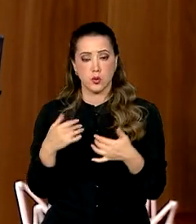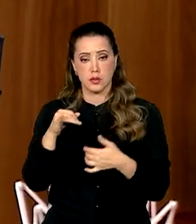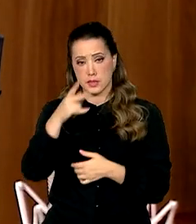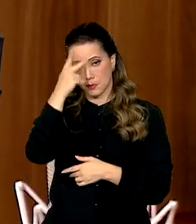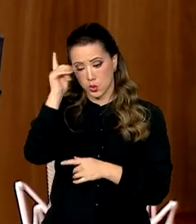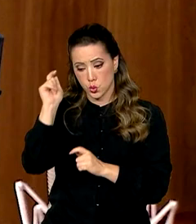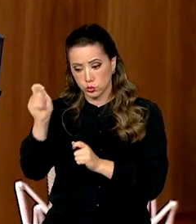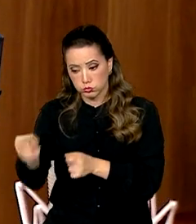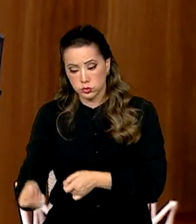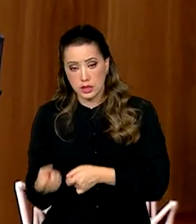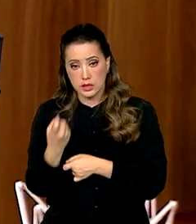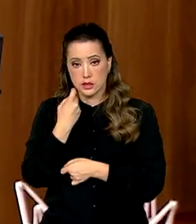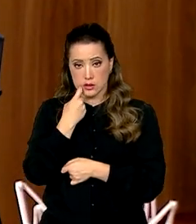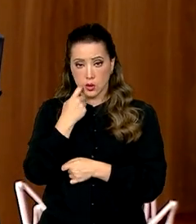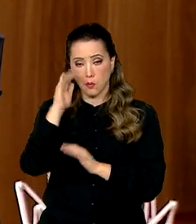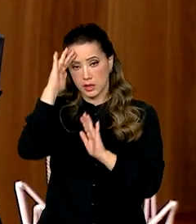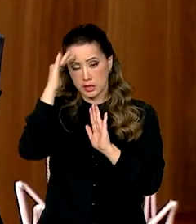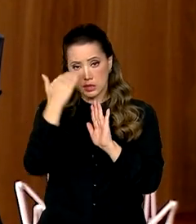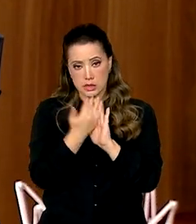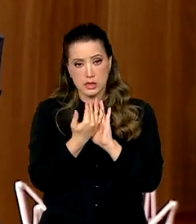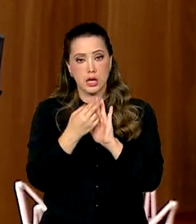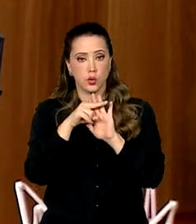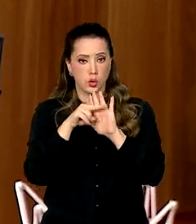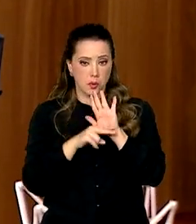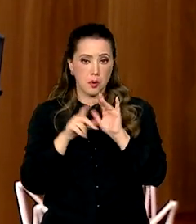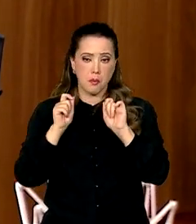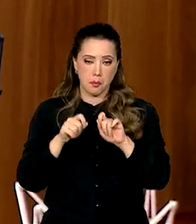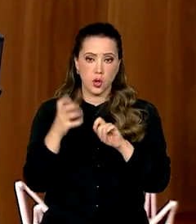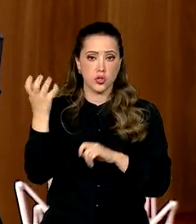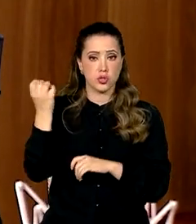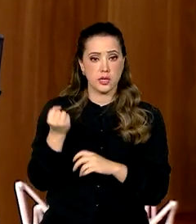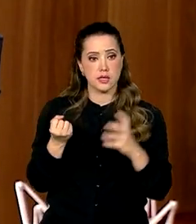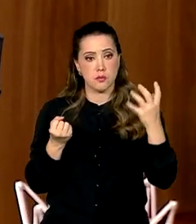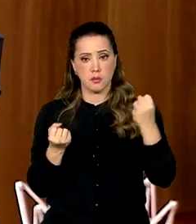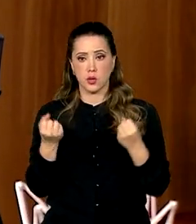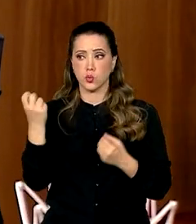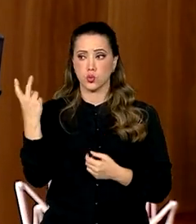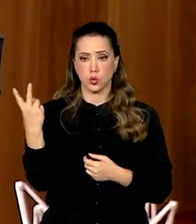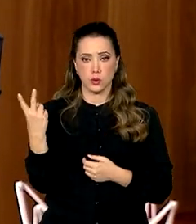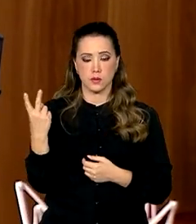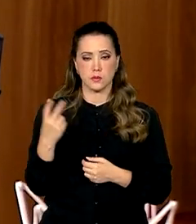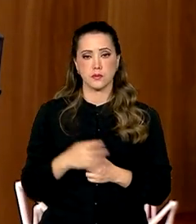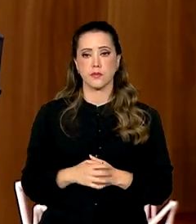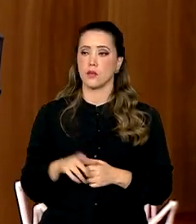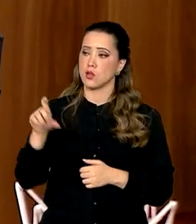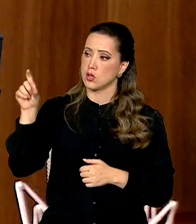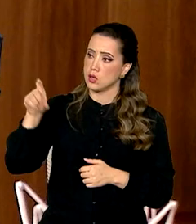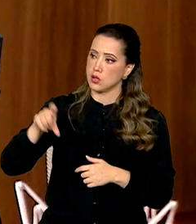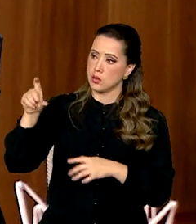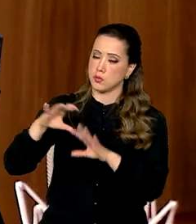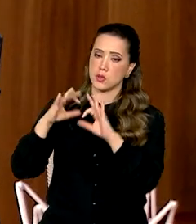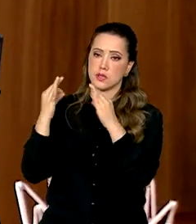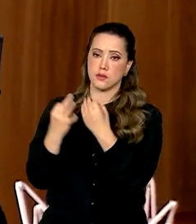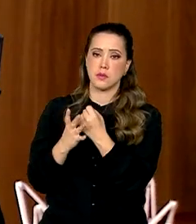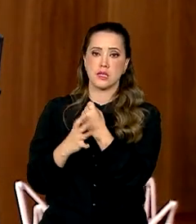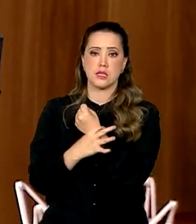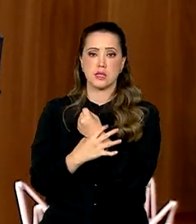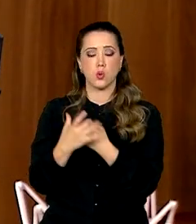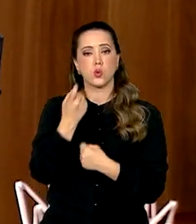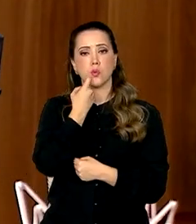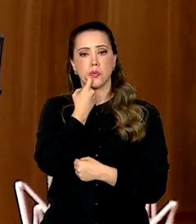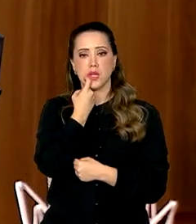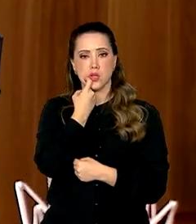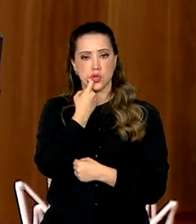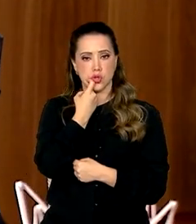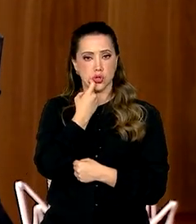atender aos requisitos, ele poderá receber os dois benefícios. Bolsa Família e seguro-defeso não se